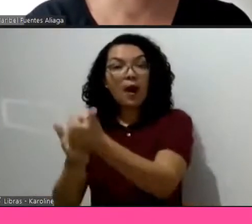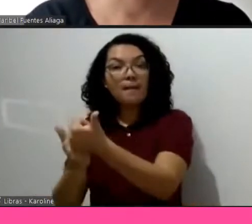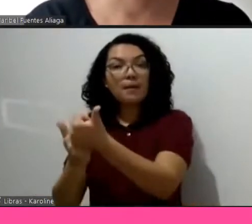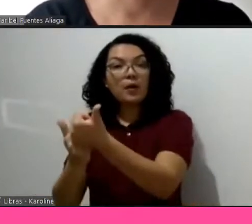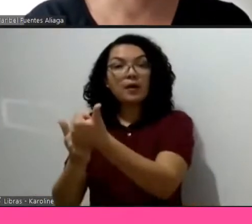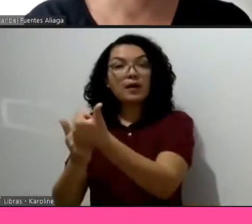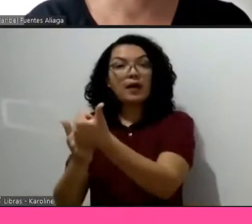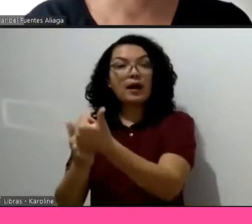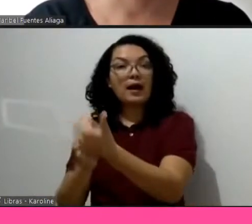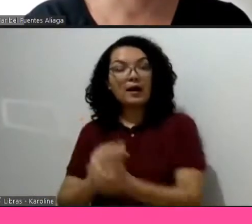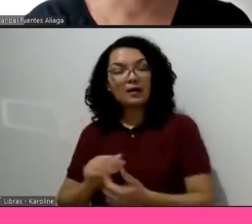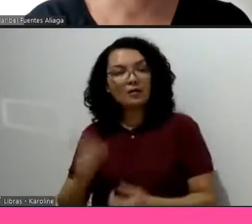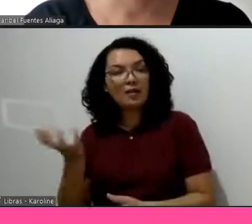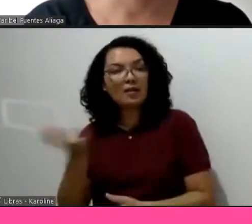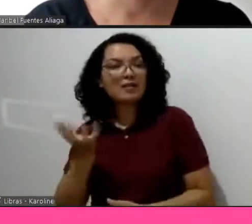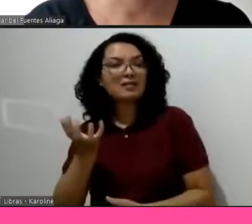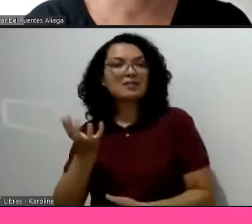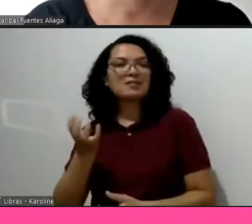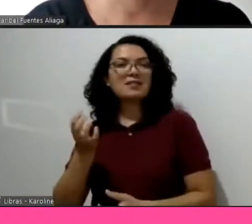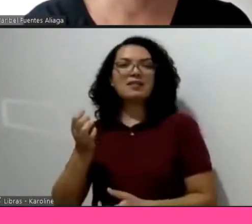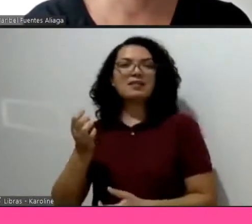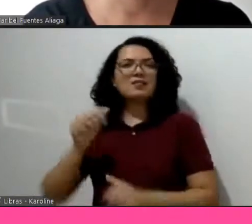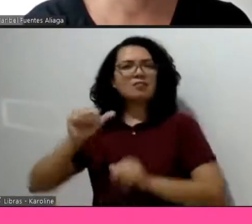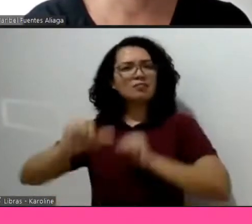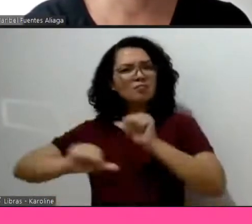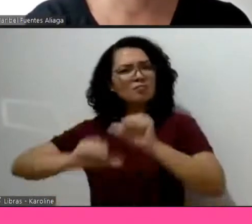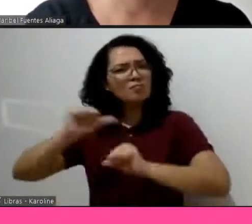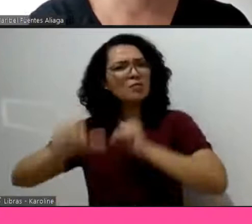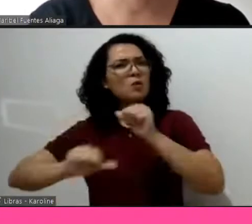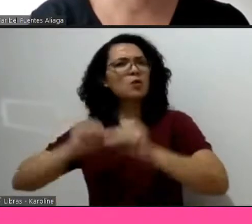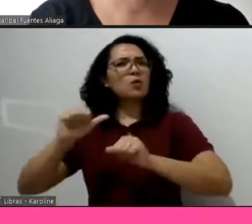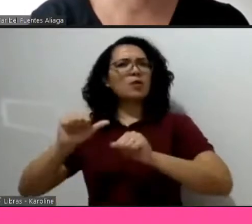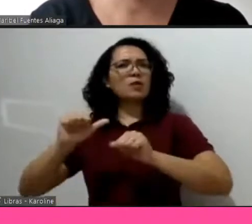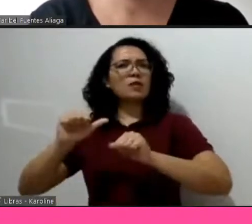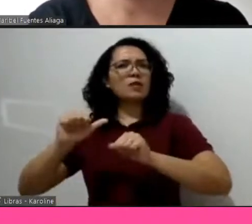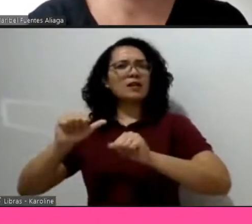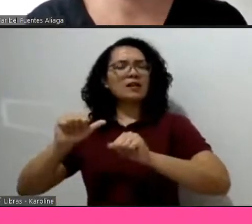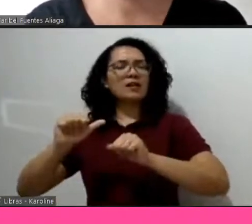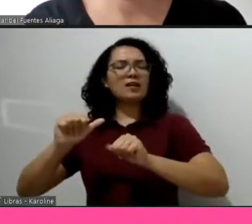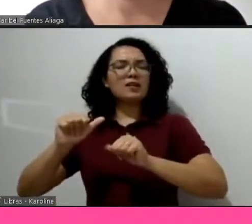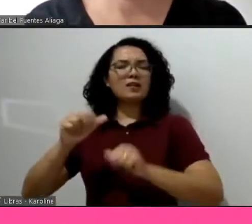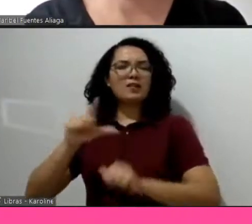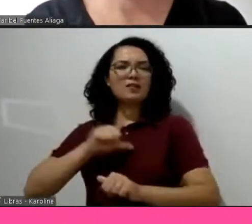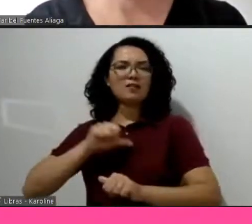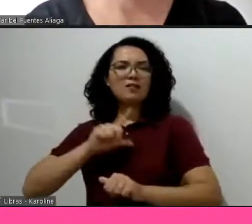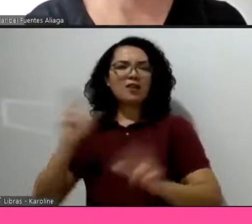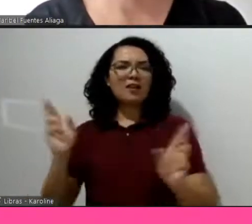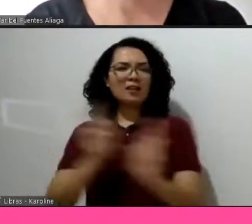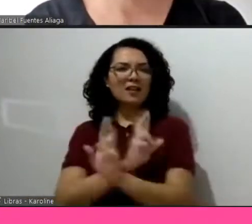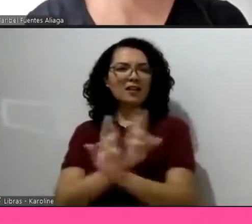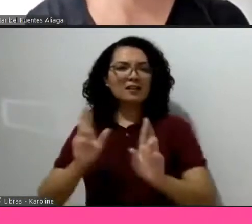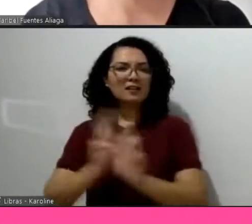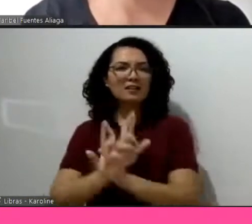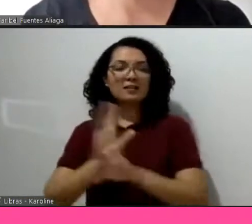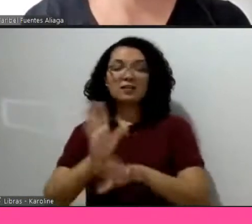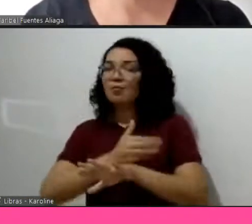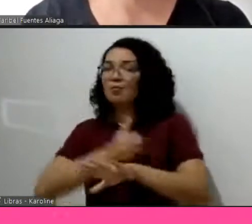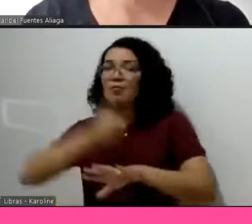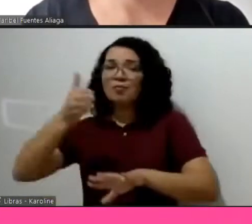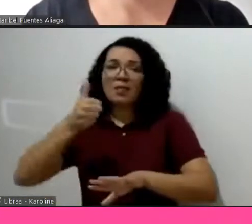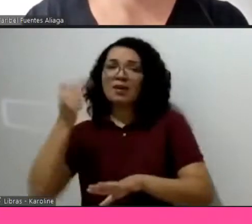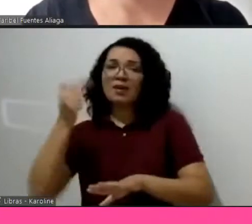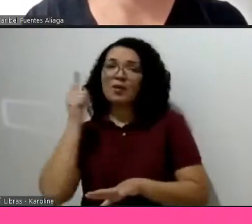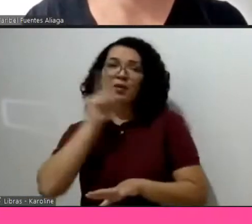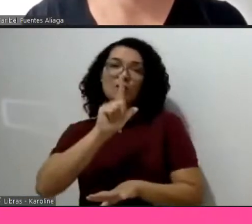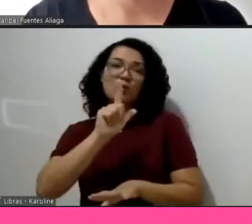mudando, eles vão construindo sozinhos, digamos assim, próprias relações, e isso eu acho que foi o maior ganho. Primeiro,